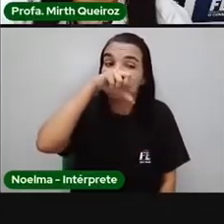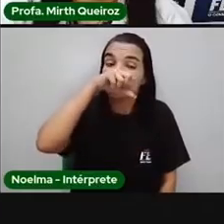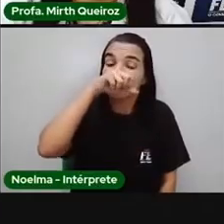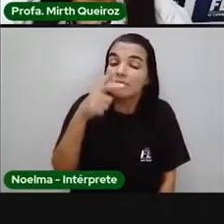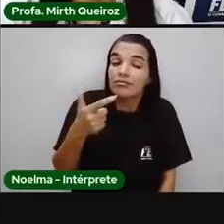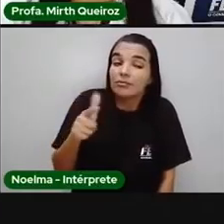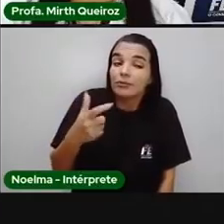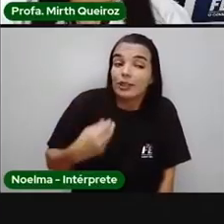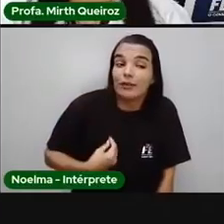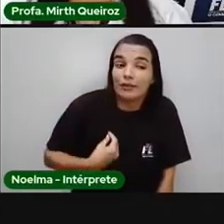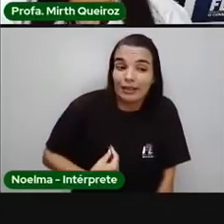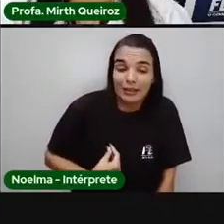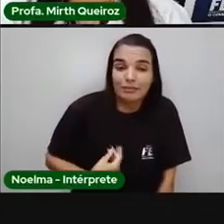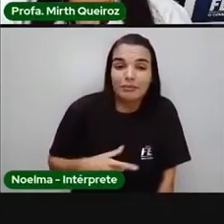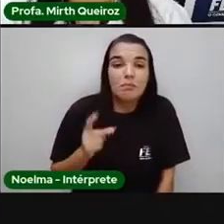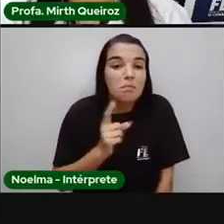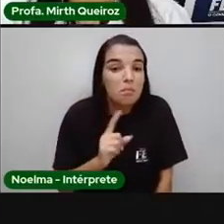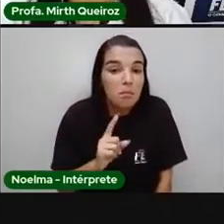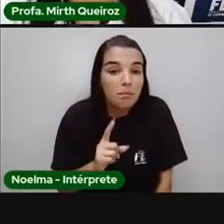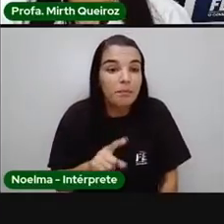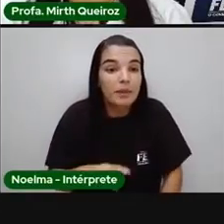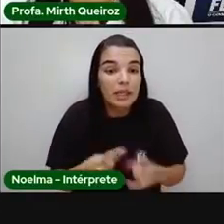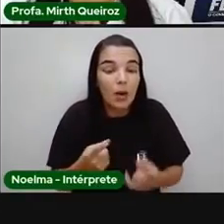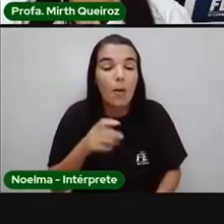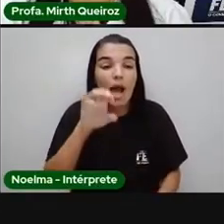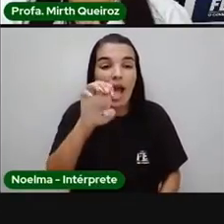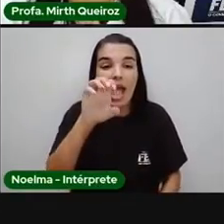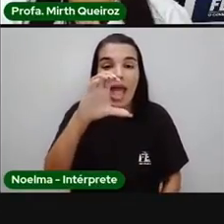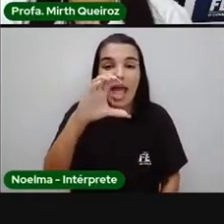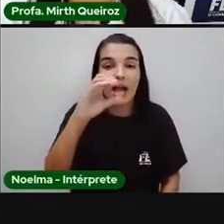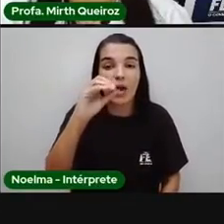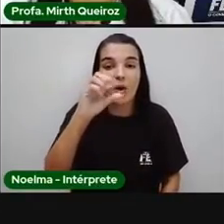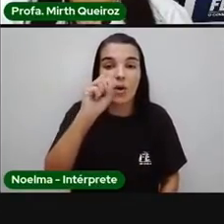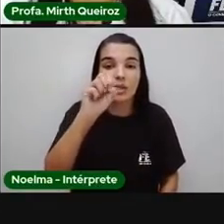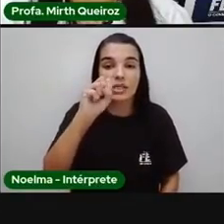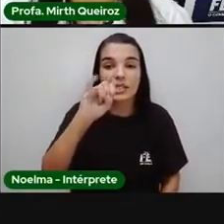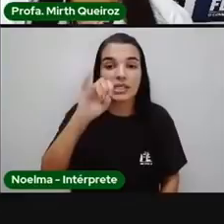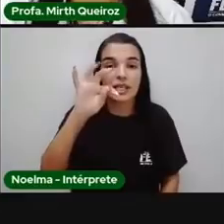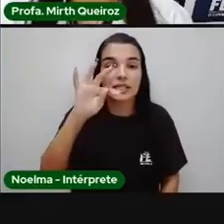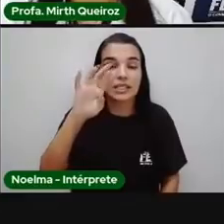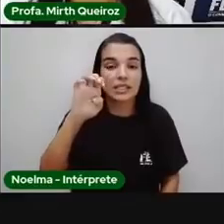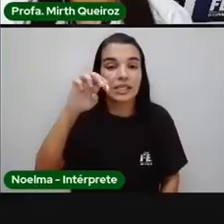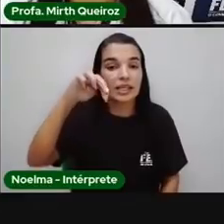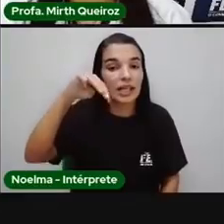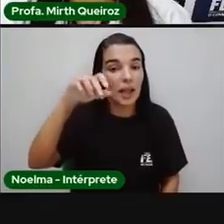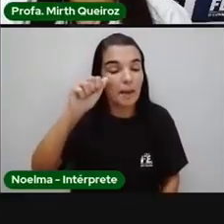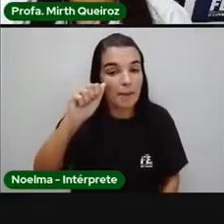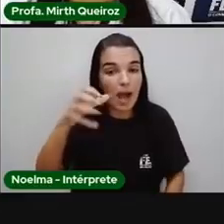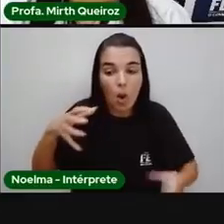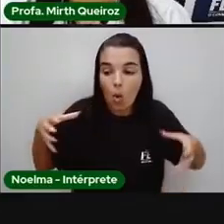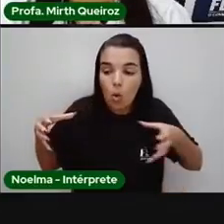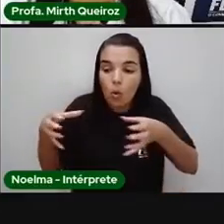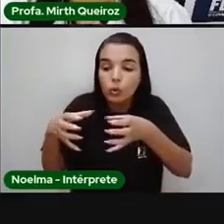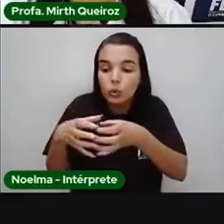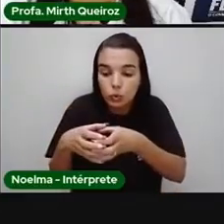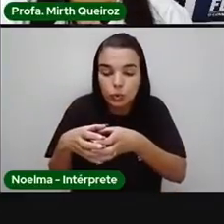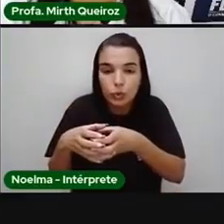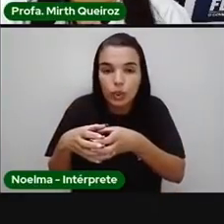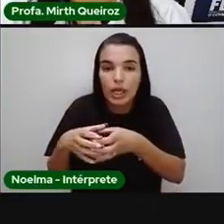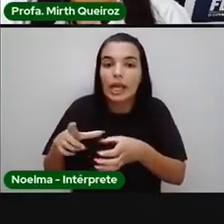não vivos. Então, o ecossistema é o conjunto de seres vivos e não vivos.